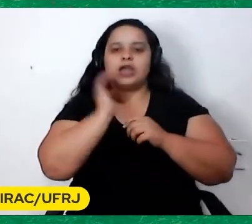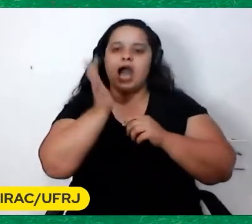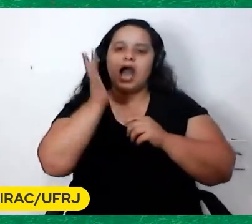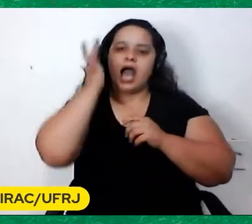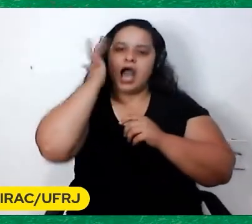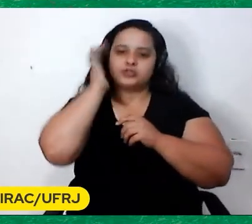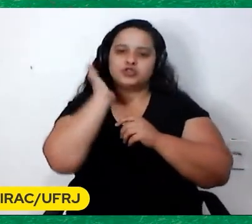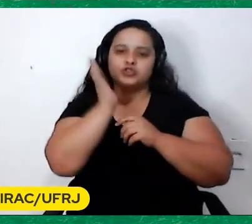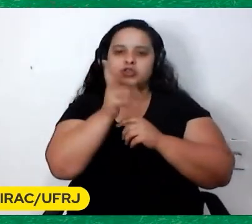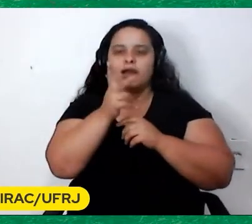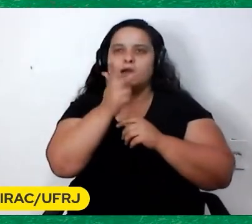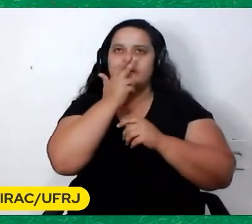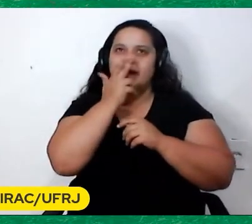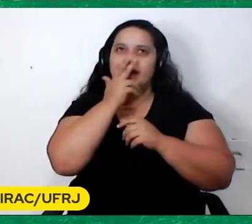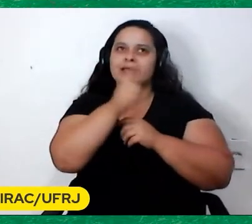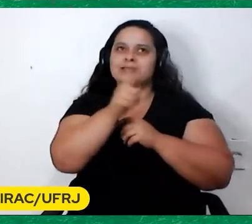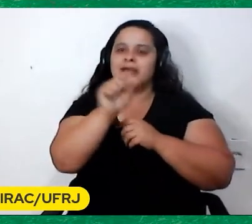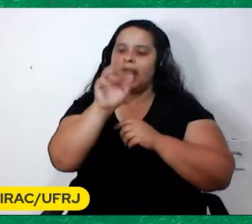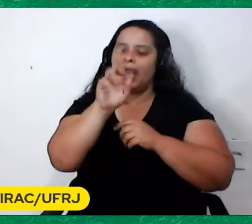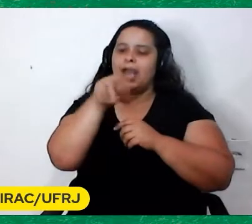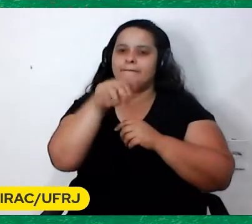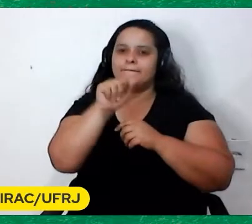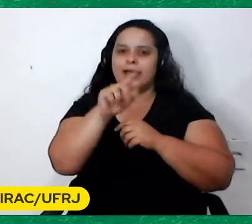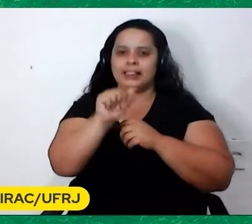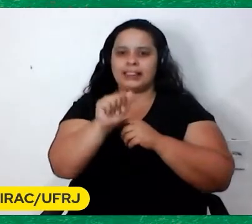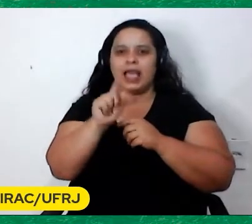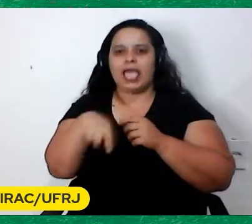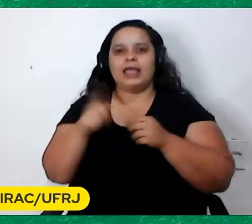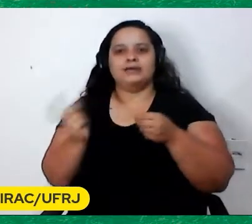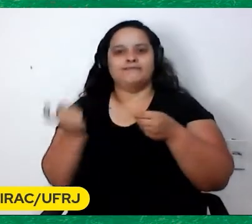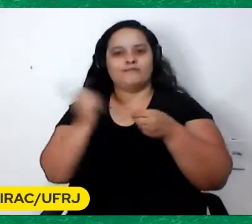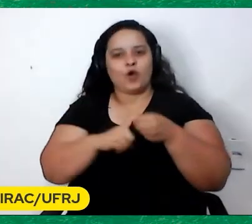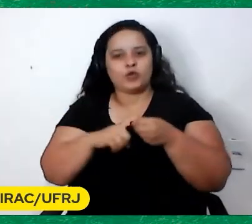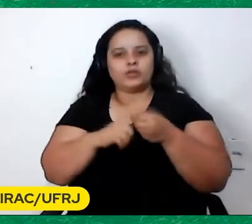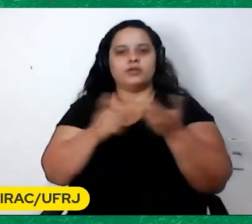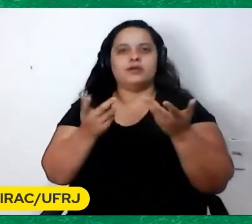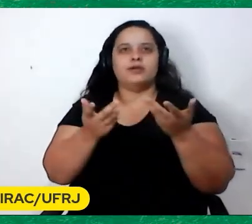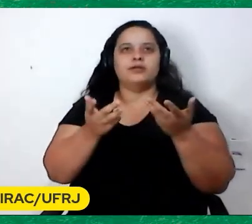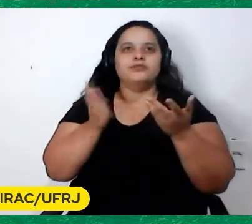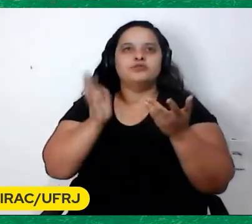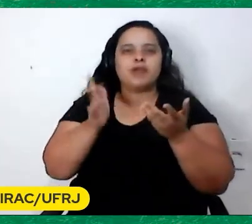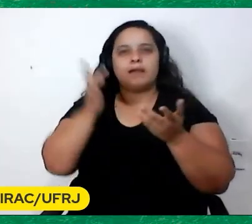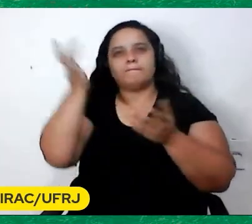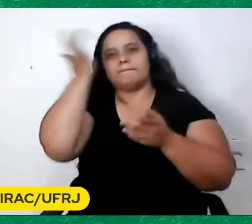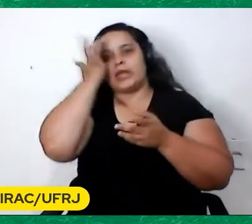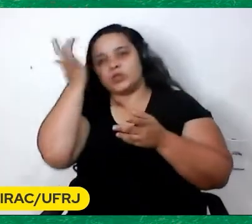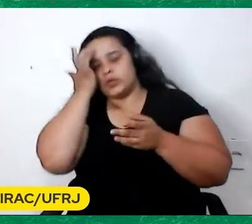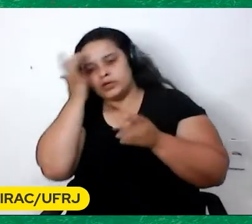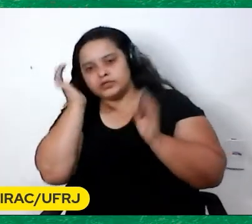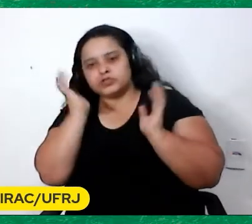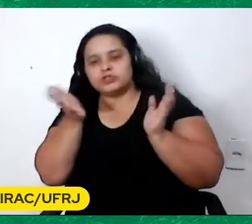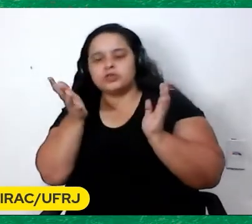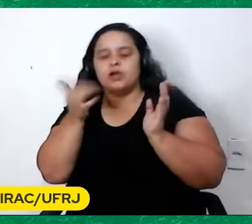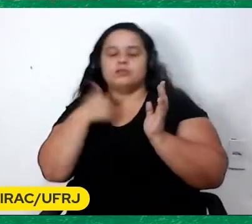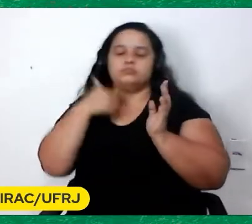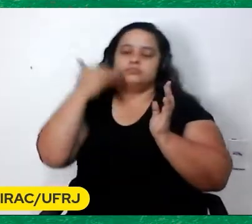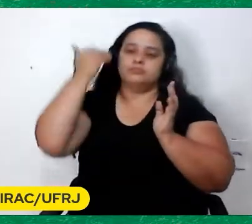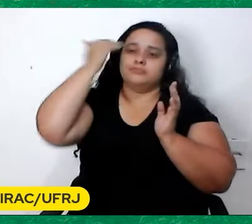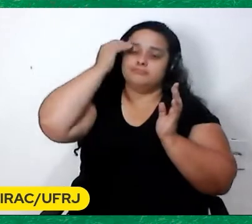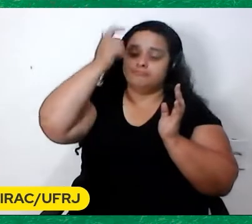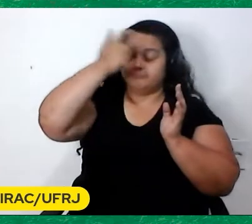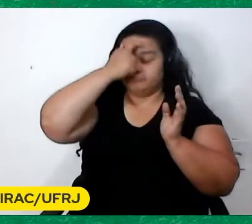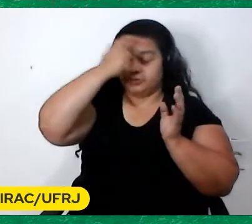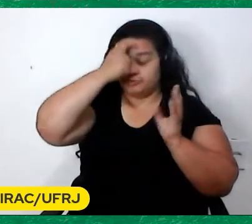tempo A partir do Armada Que é esse retorno dele Já num momento de maturidade De plena compreensão Do mundo